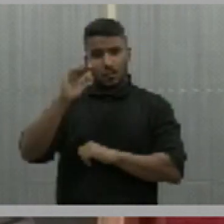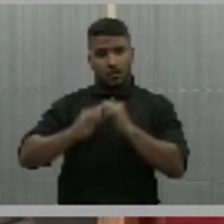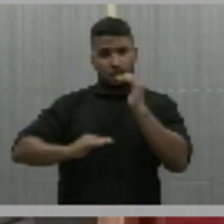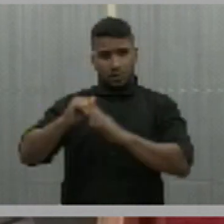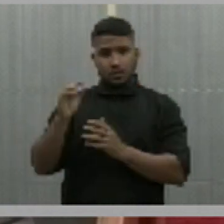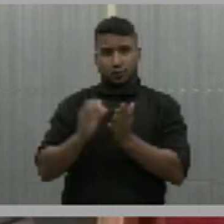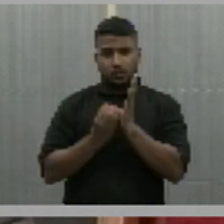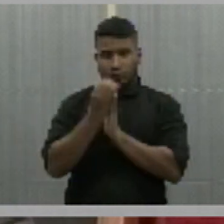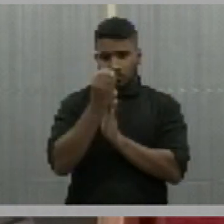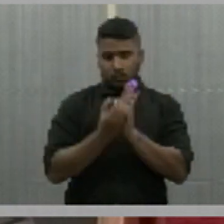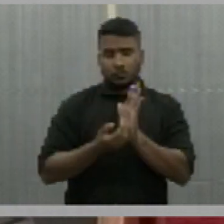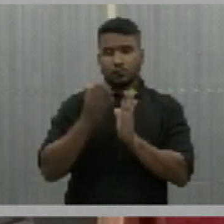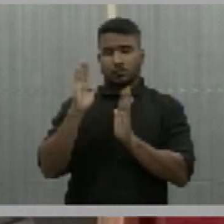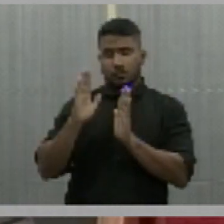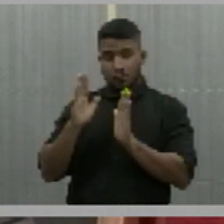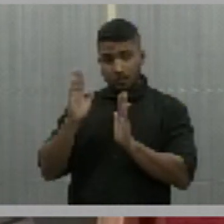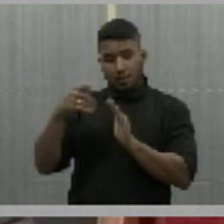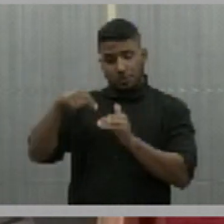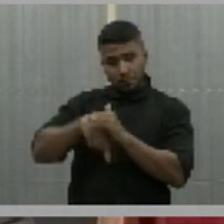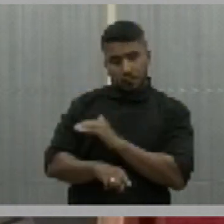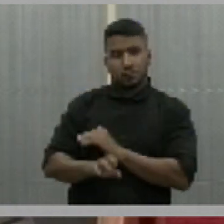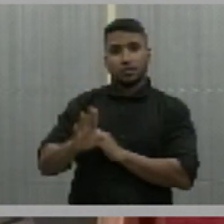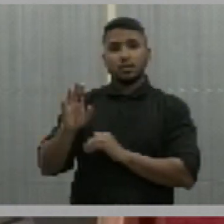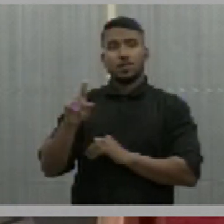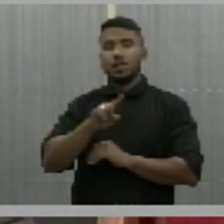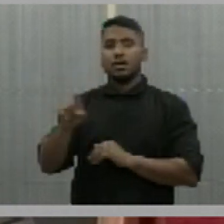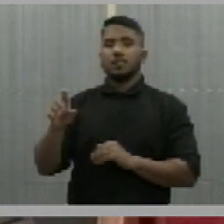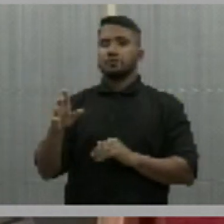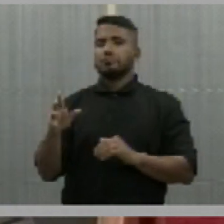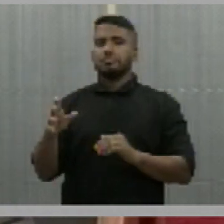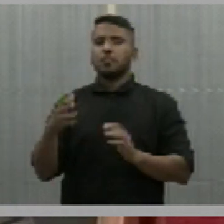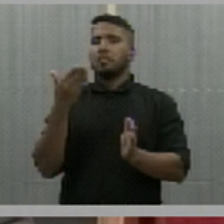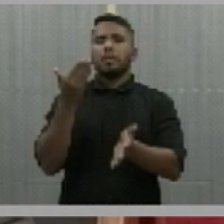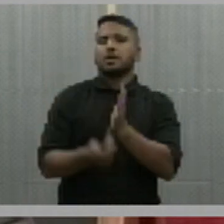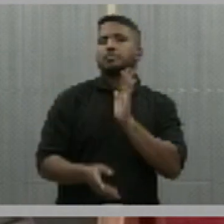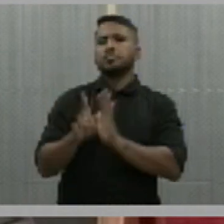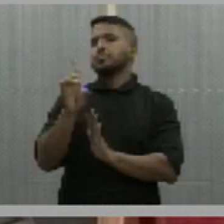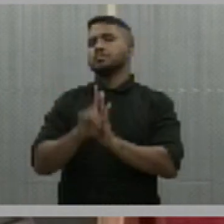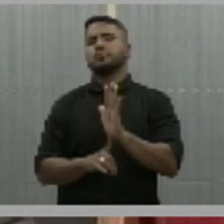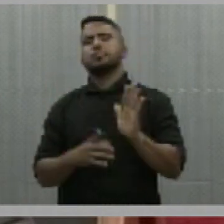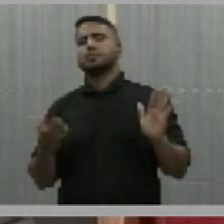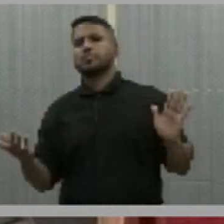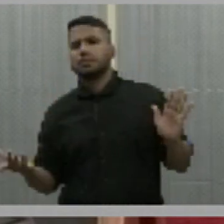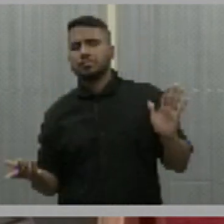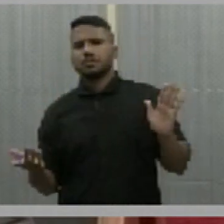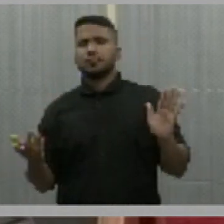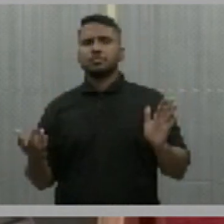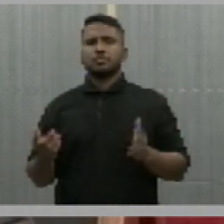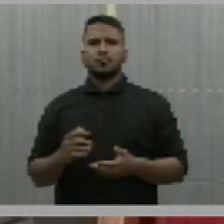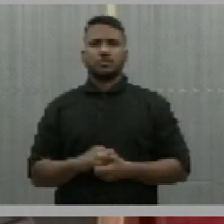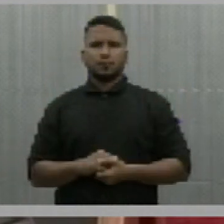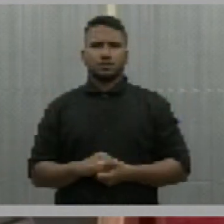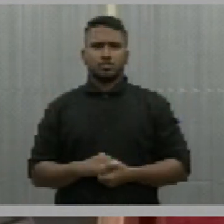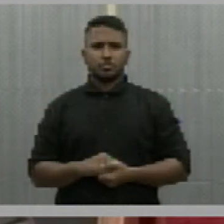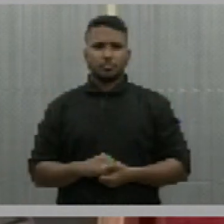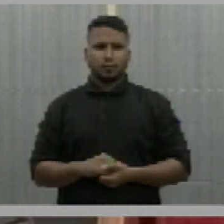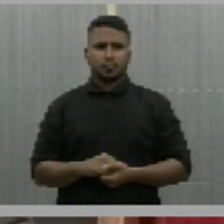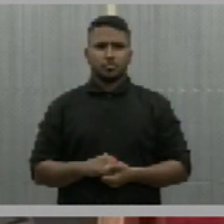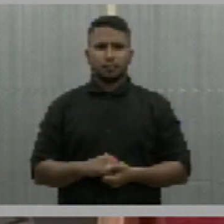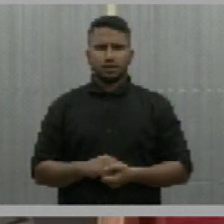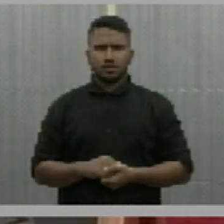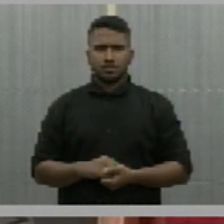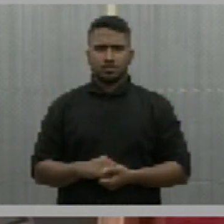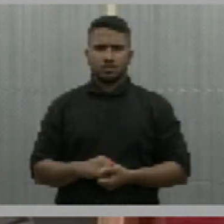com um currículo mais extenso estão ficando fora, estão ficando à margem do aumento proposto